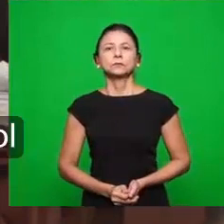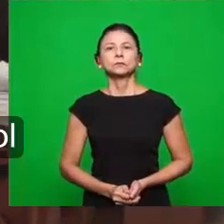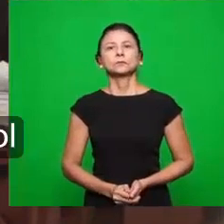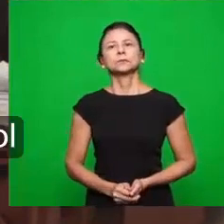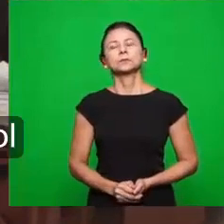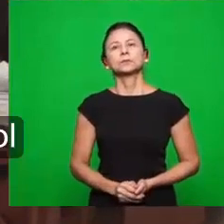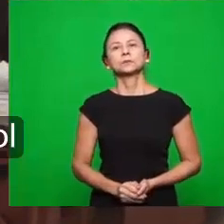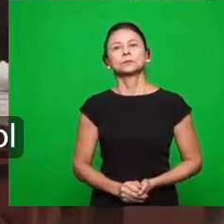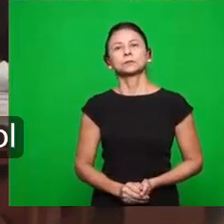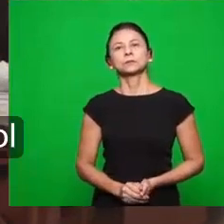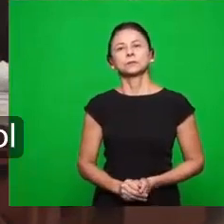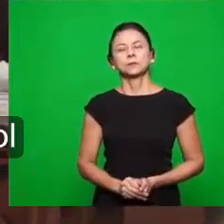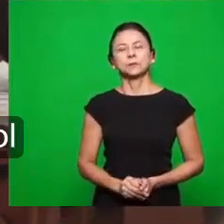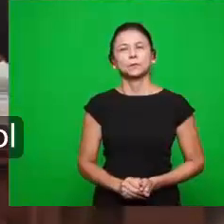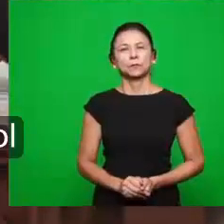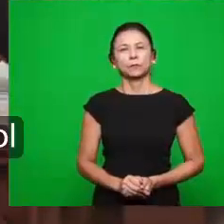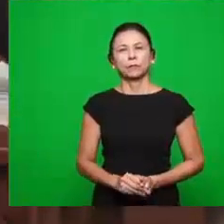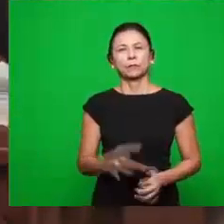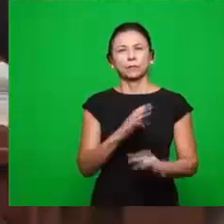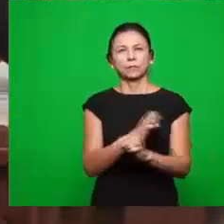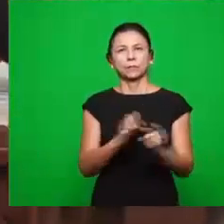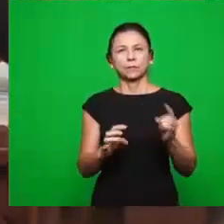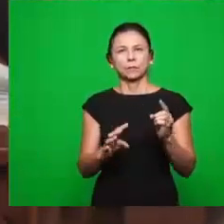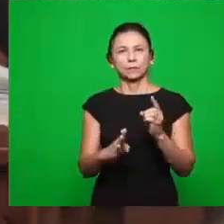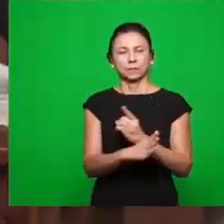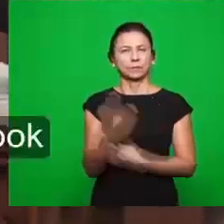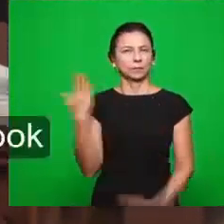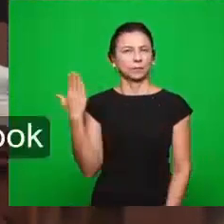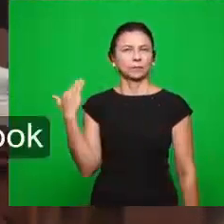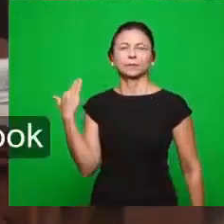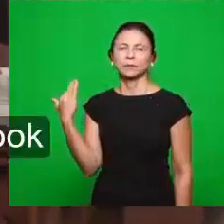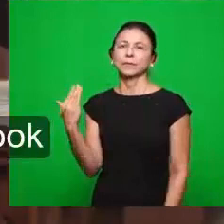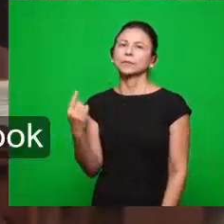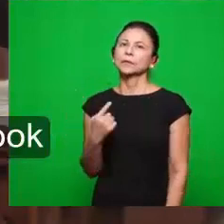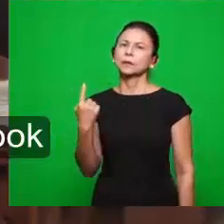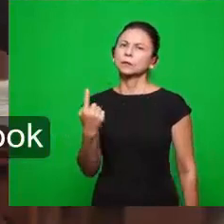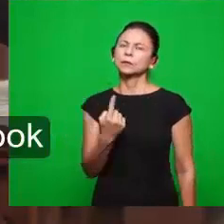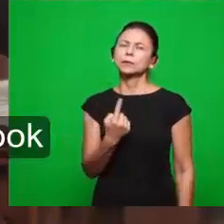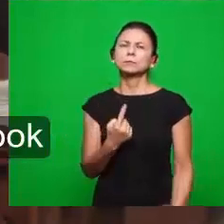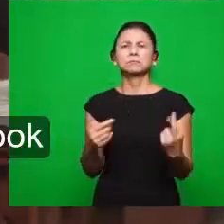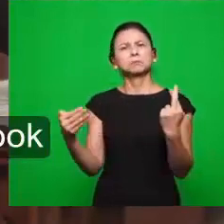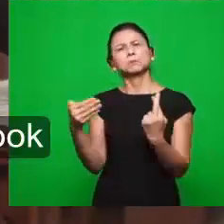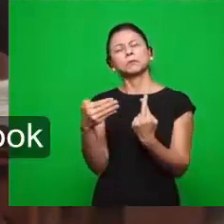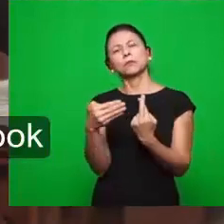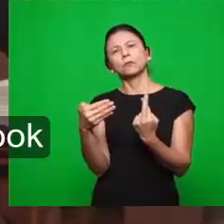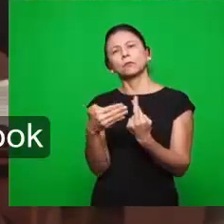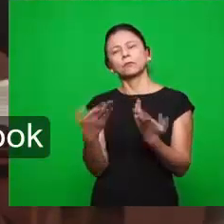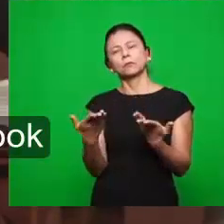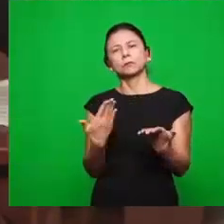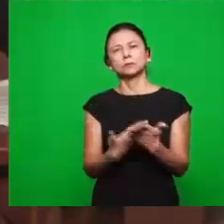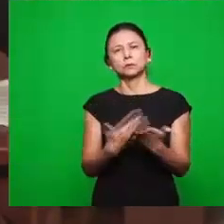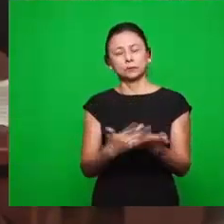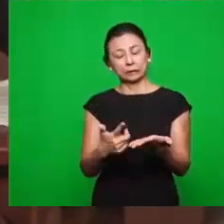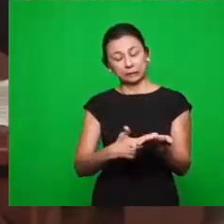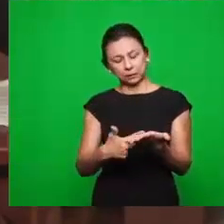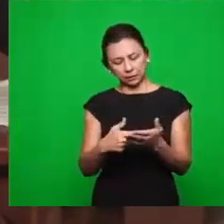na última Escola Bíblica Dominical, nós fizemos uma referência ao estudo do